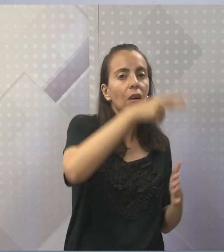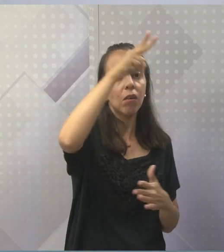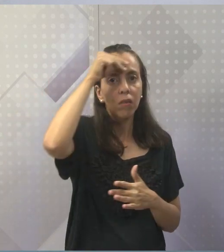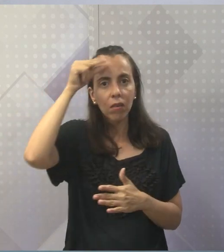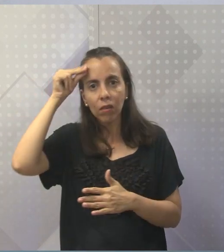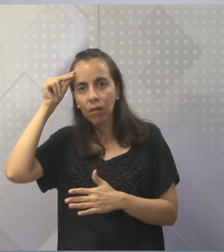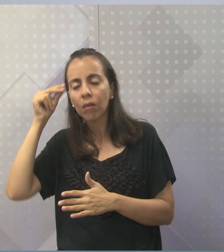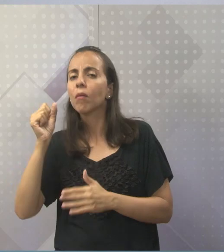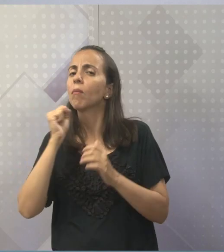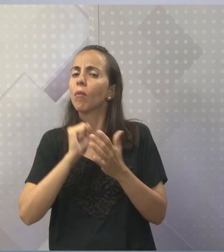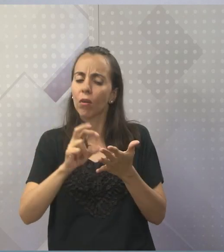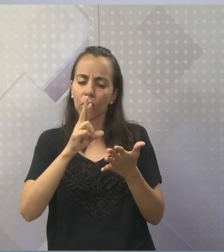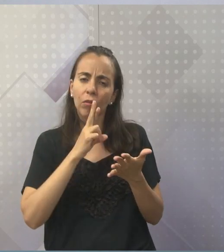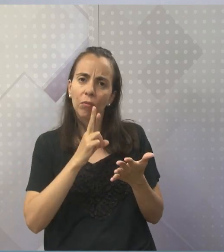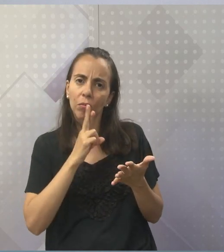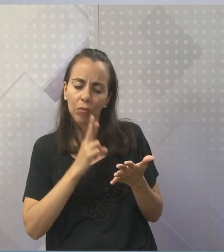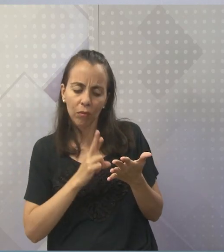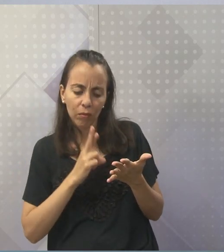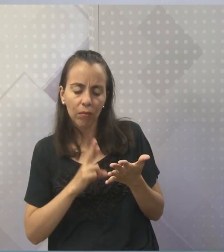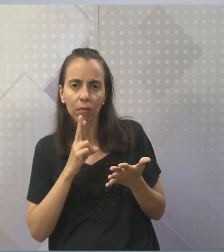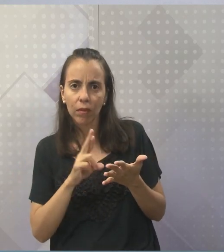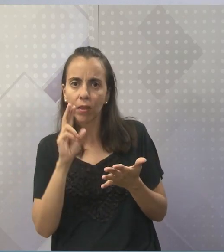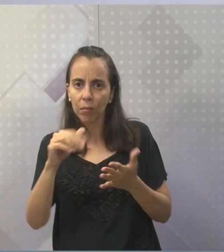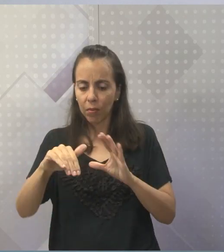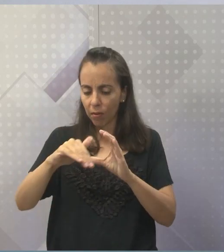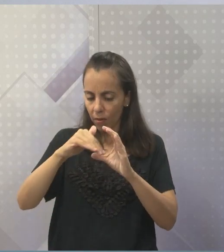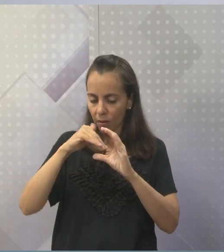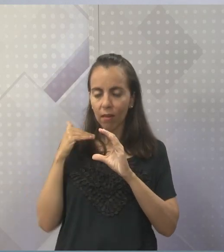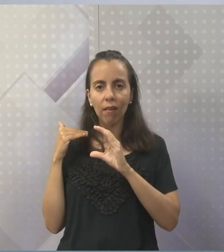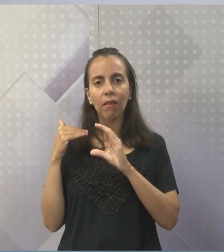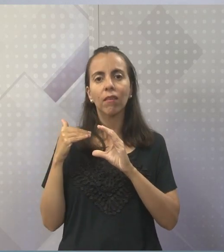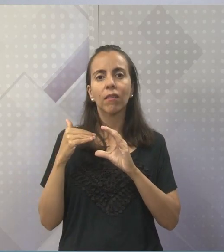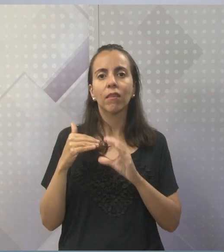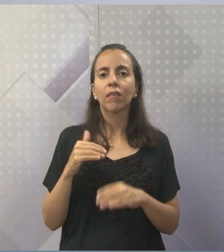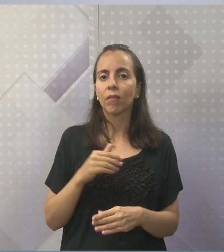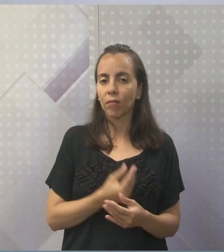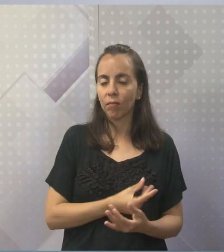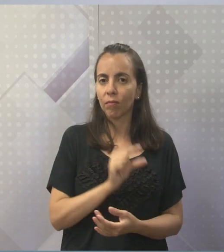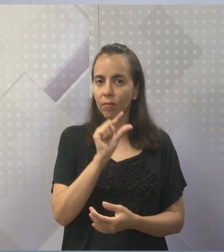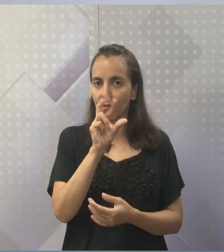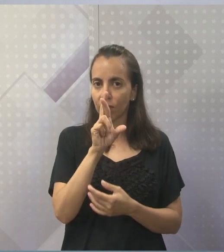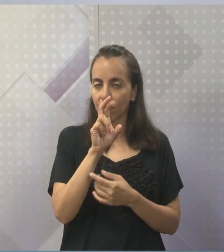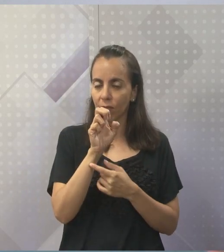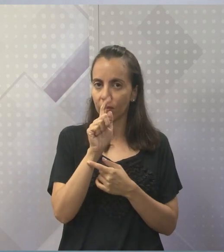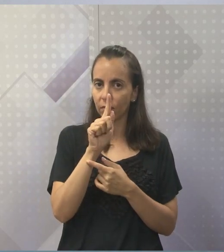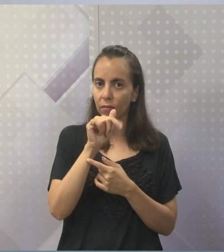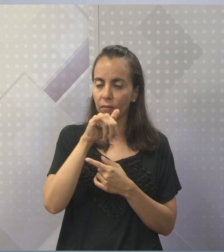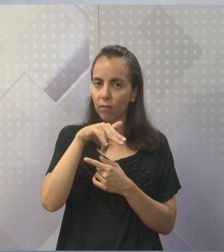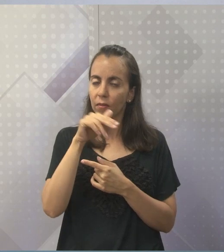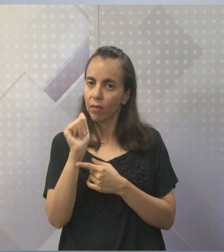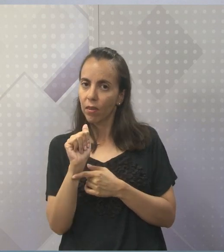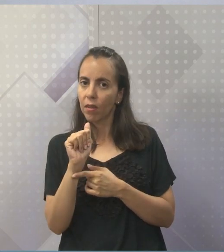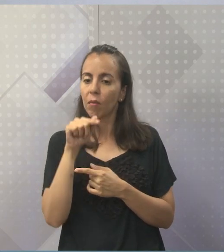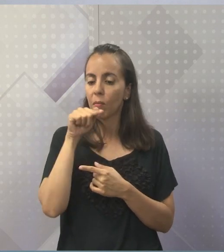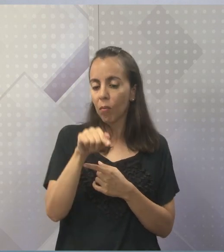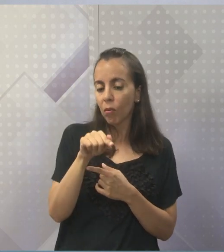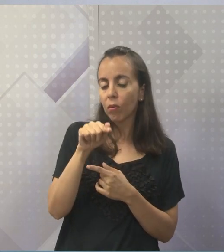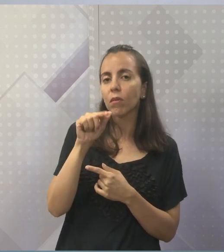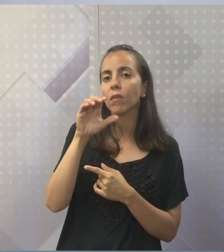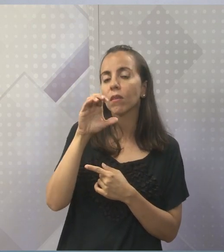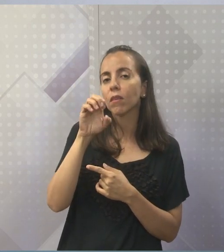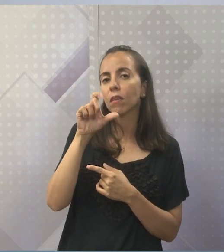responder esse questionário e enviar para mim, no meu e-mail, regina.celia2011,